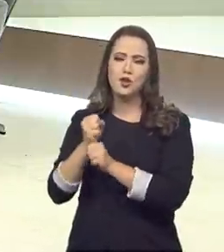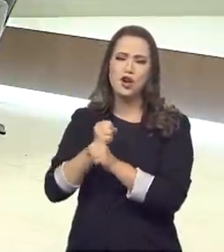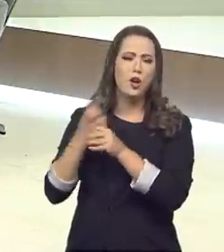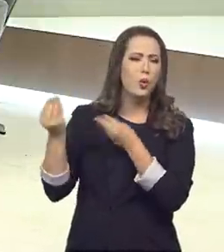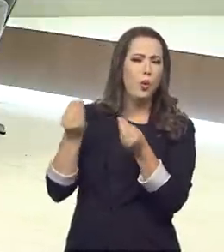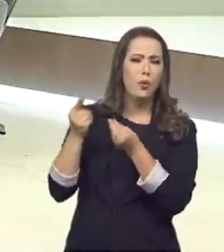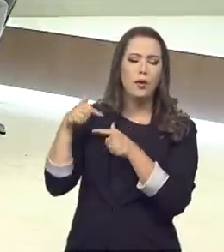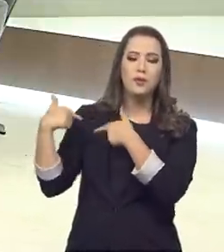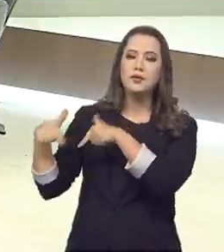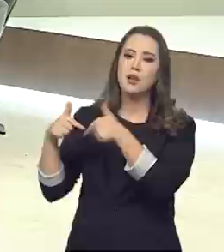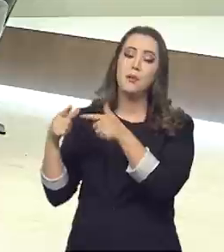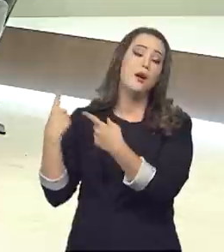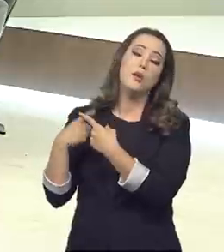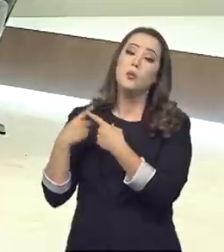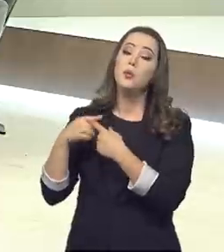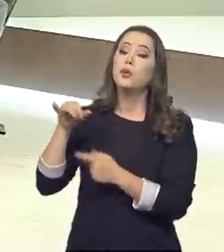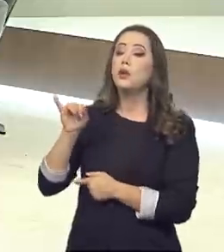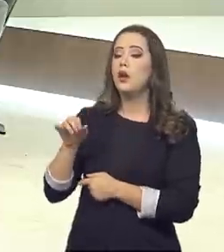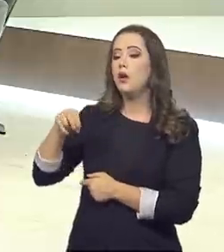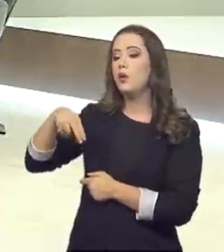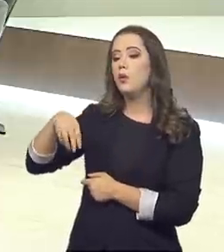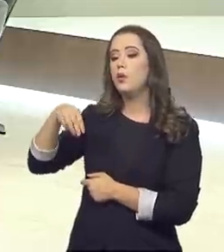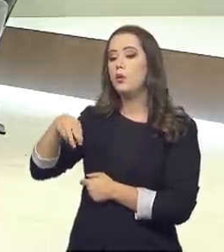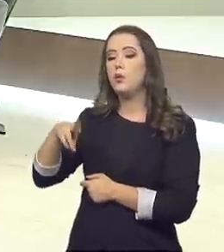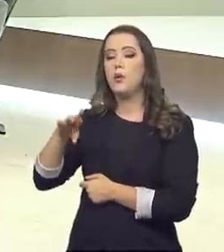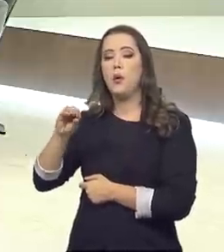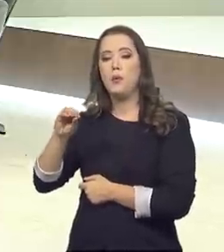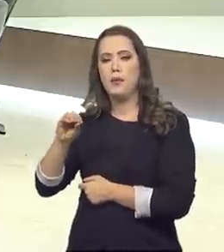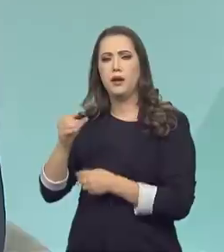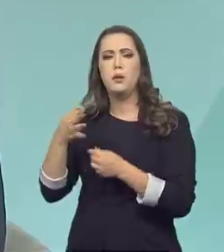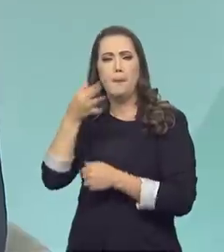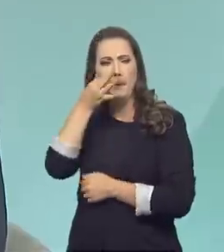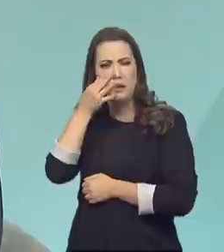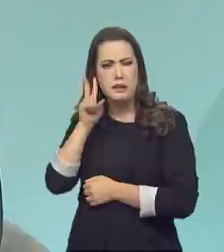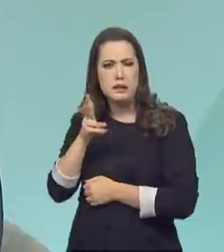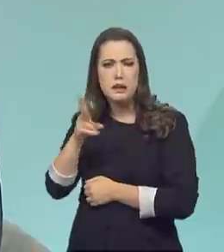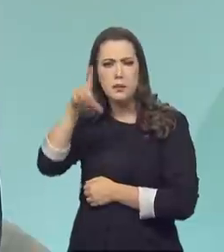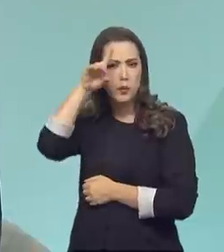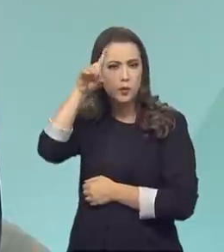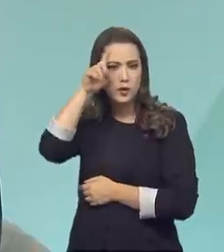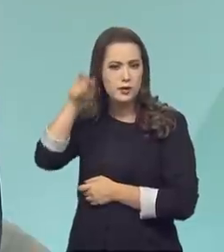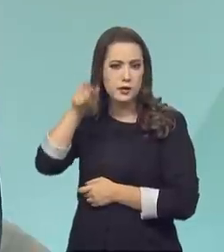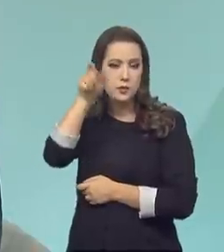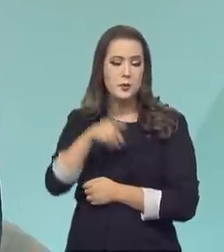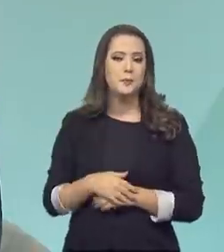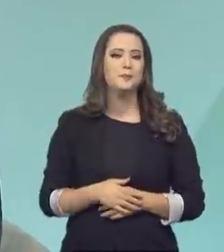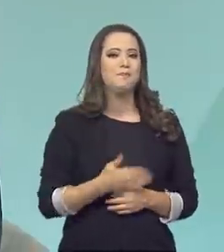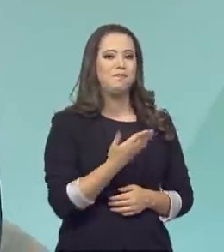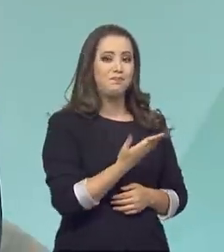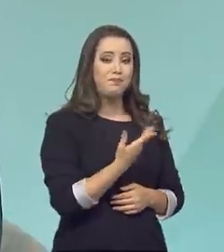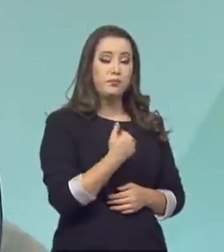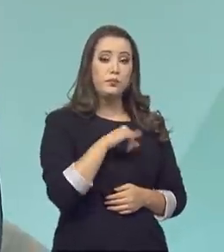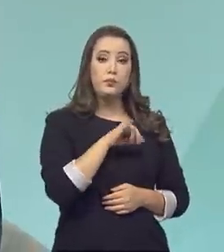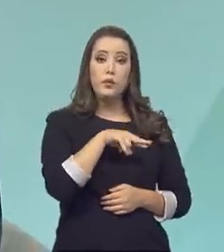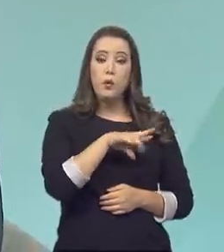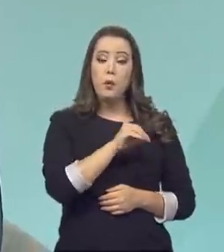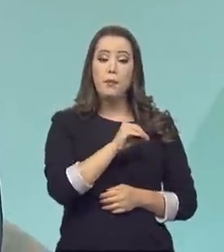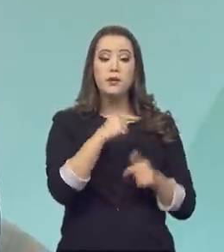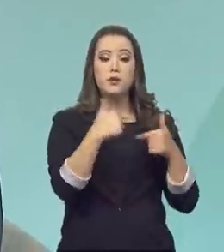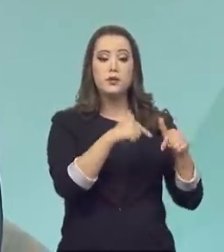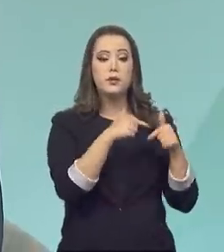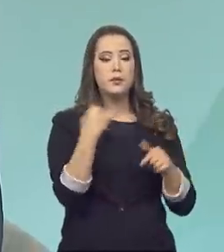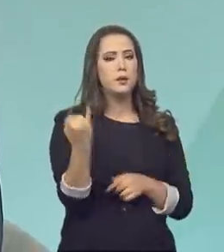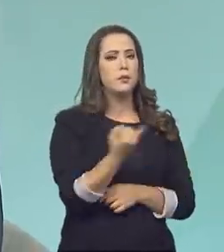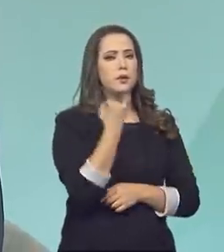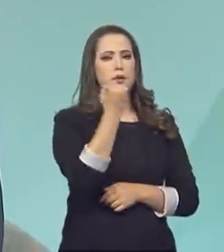desse trabalho e por que o Inmetro está no dia a dia das pessoas, presidente. O Inmetro trabalha, Paulo, numa área que é fundamental